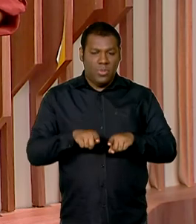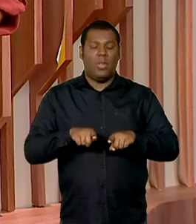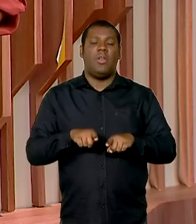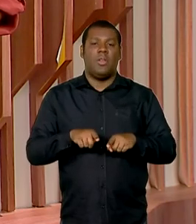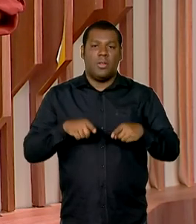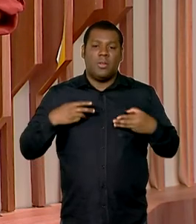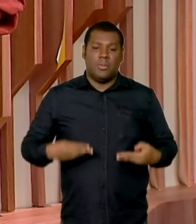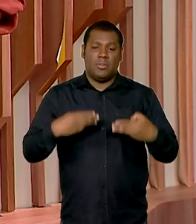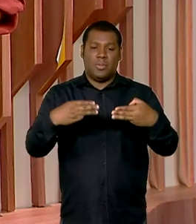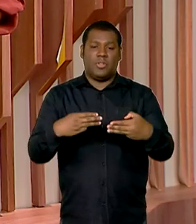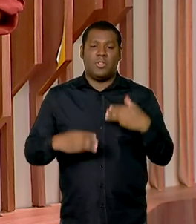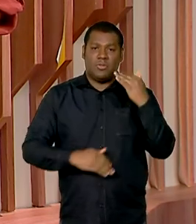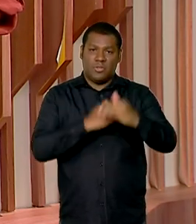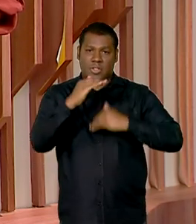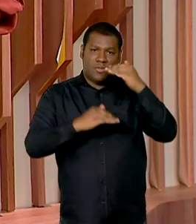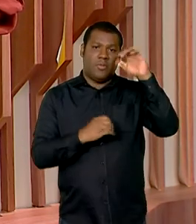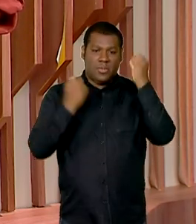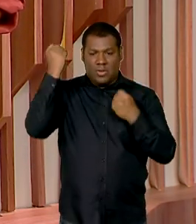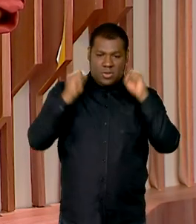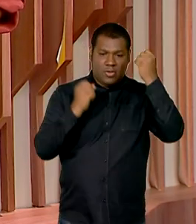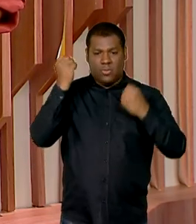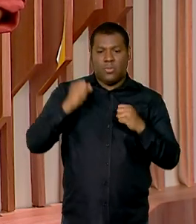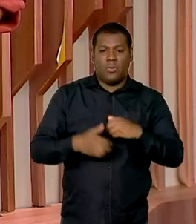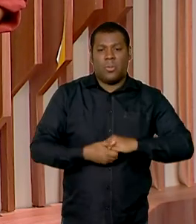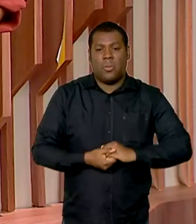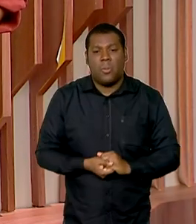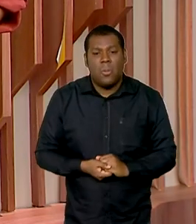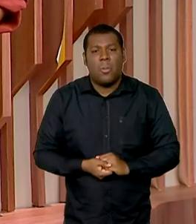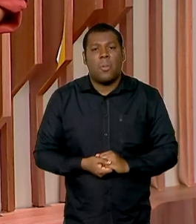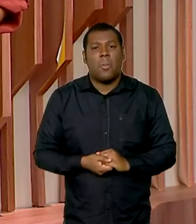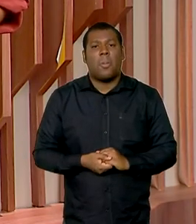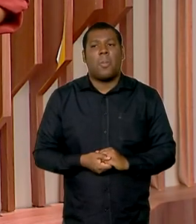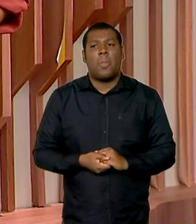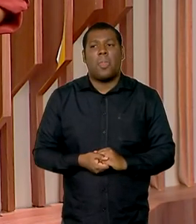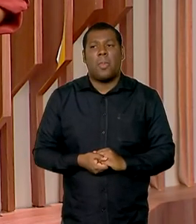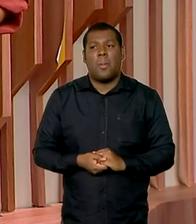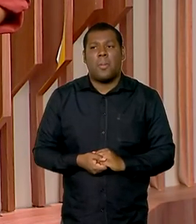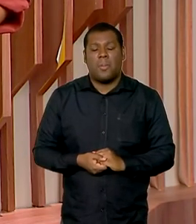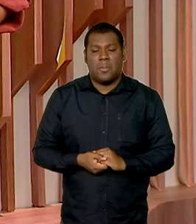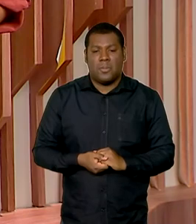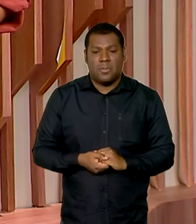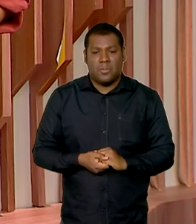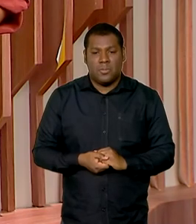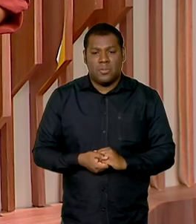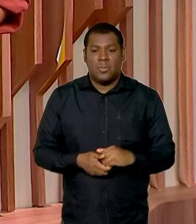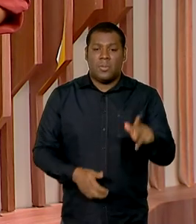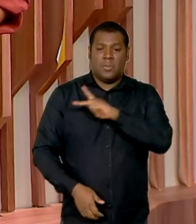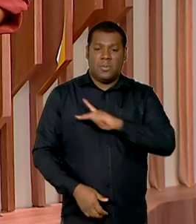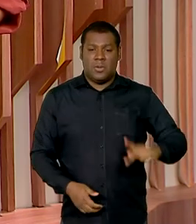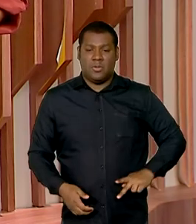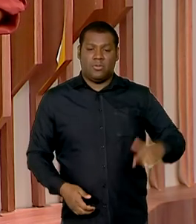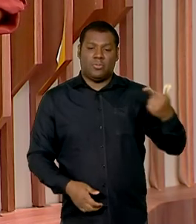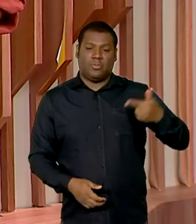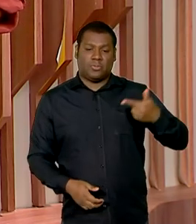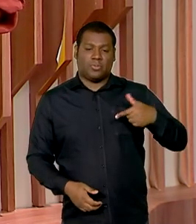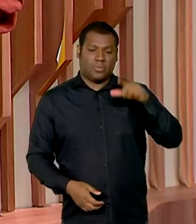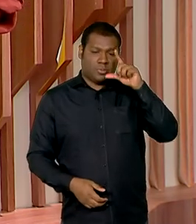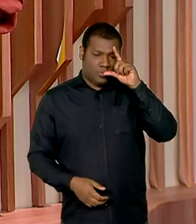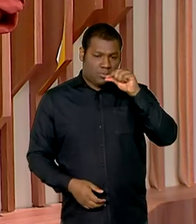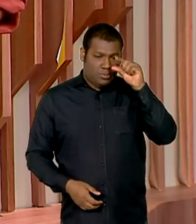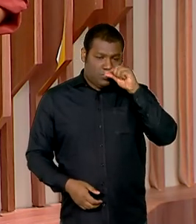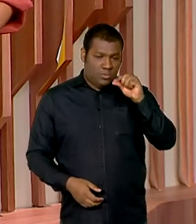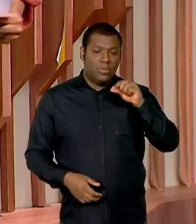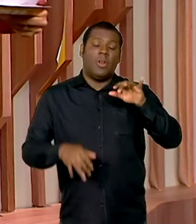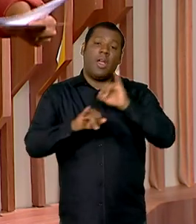Desenvolvimento, Indústria, Comércio e Serviços. Em encontro do setor, o vice-presidente Geraldo Alckmin